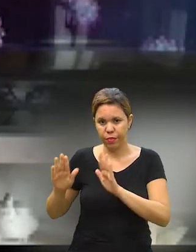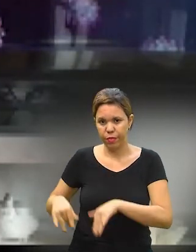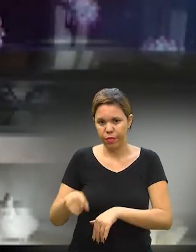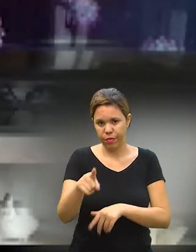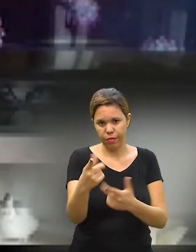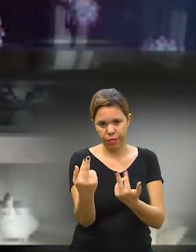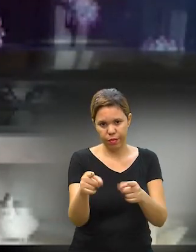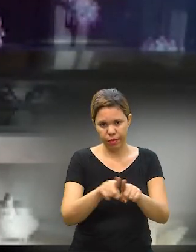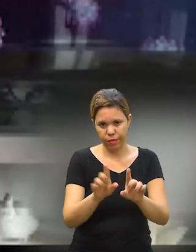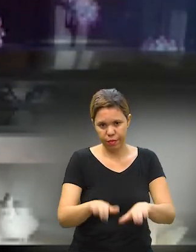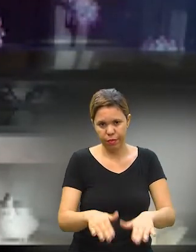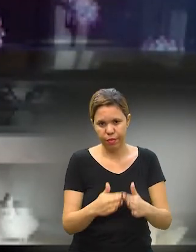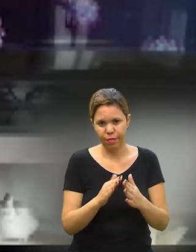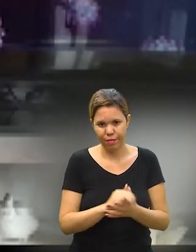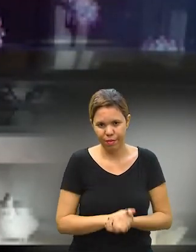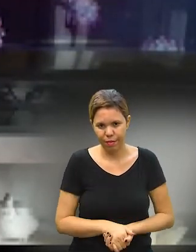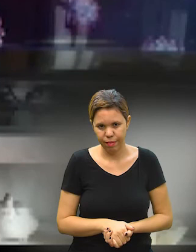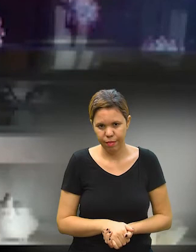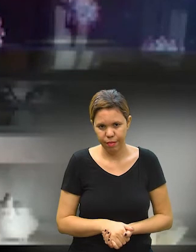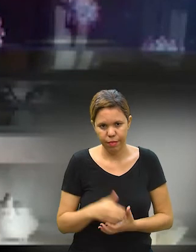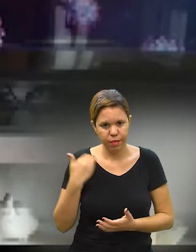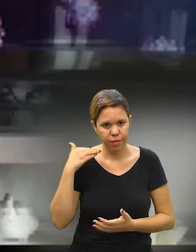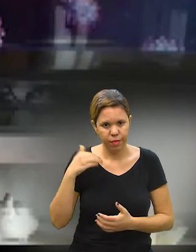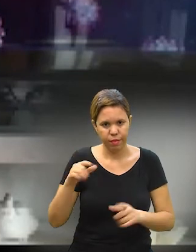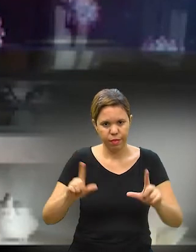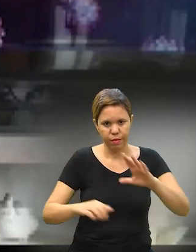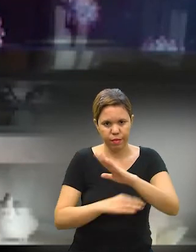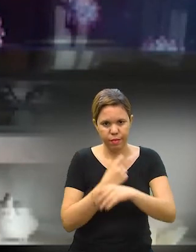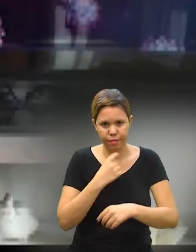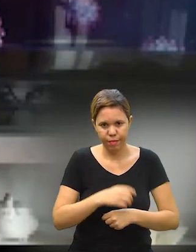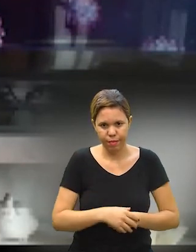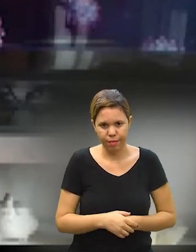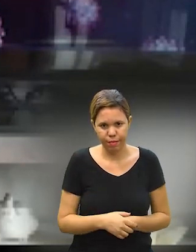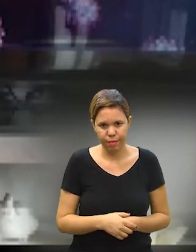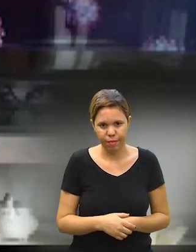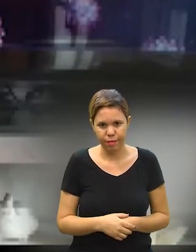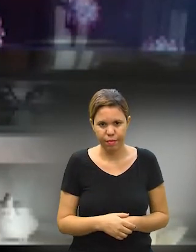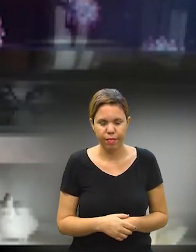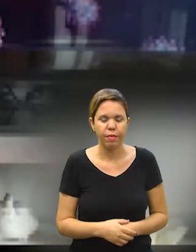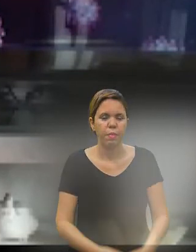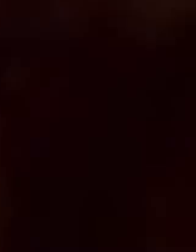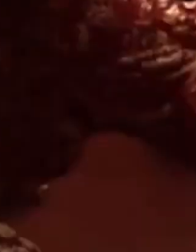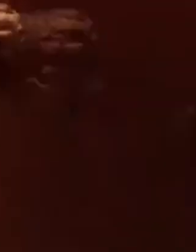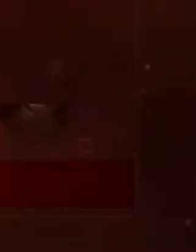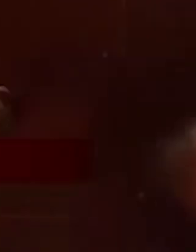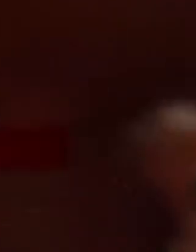estou em casa, fique em casa você também. Rita Maria para a TV Câmara Campinas.